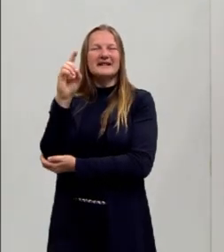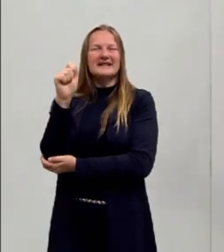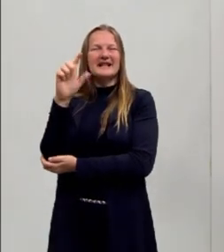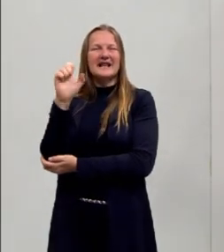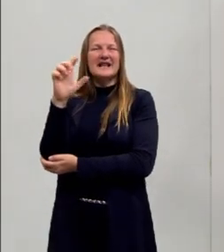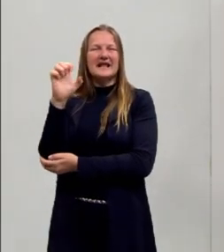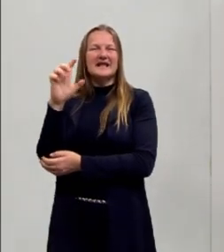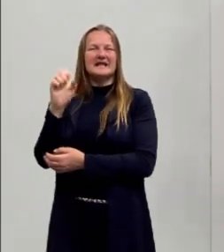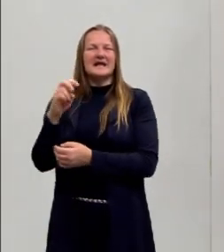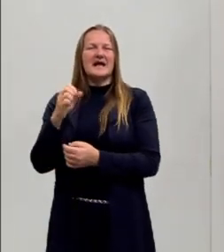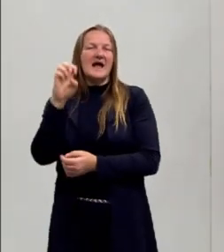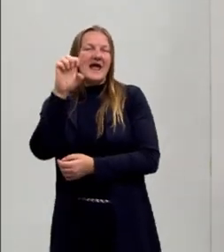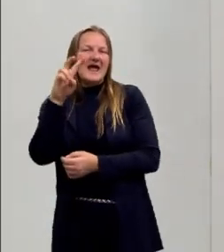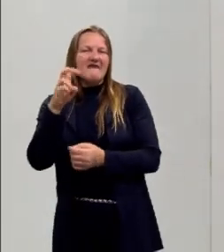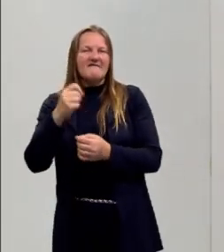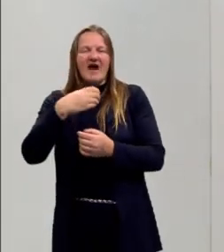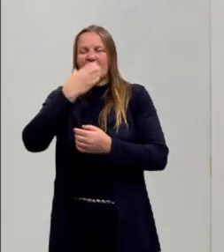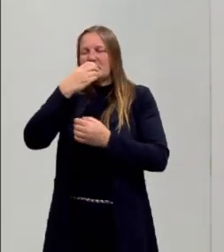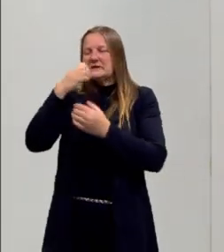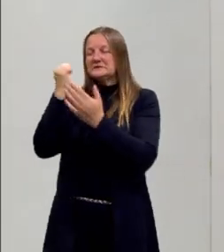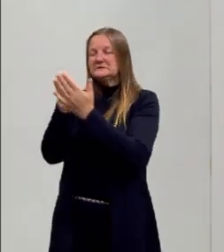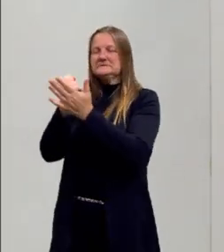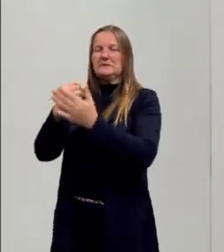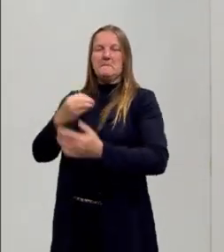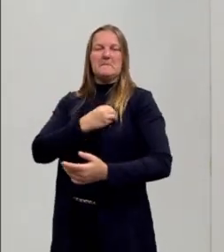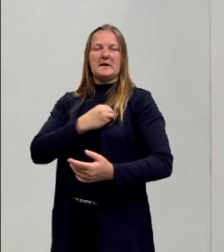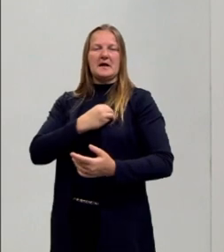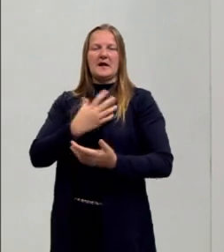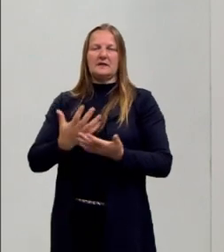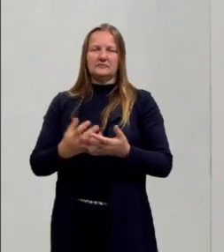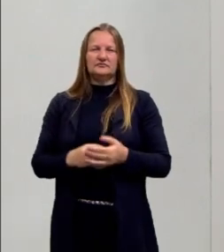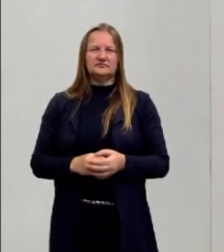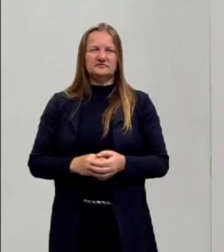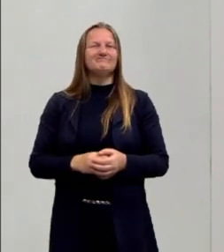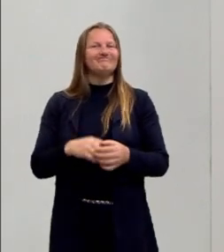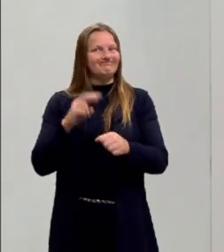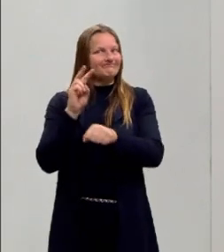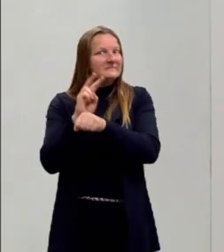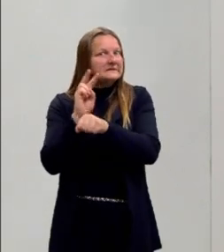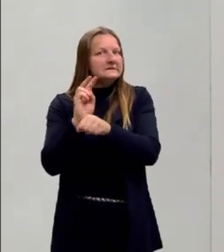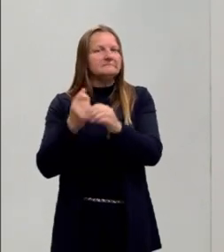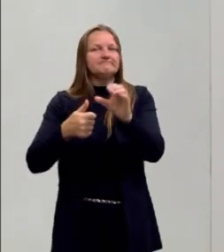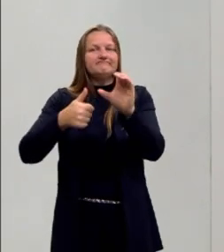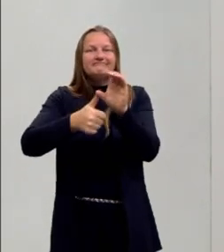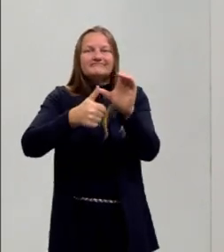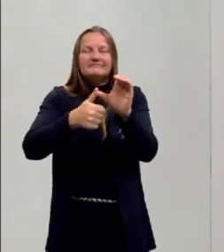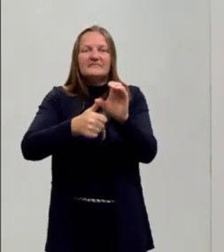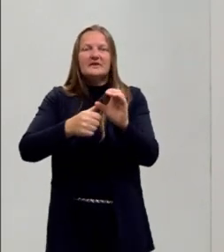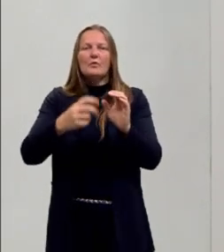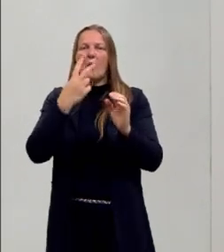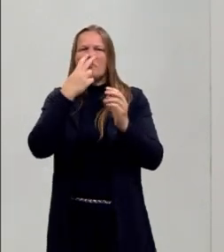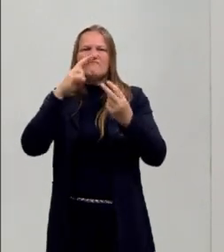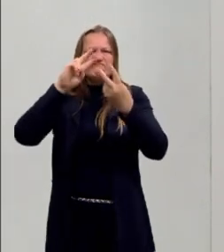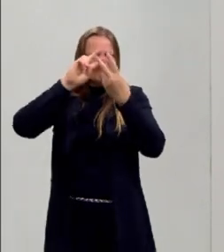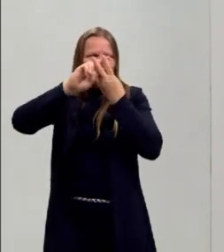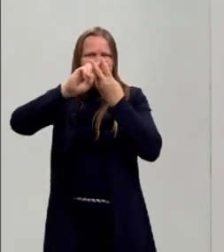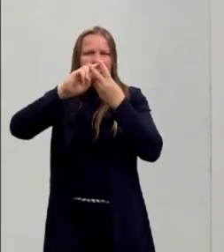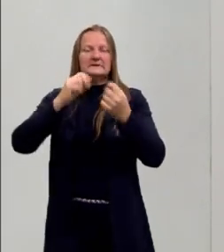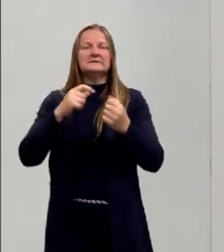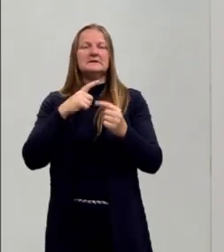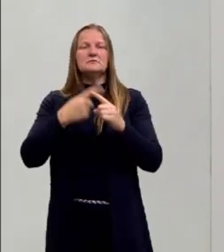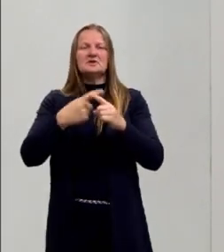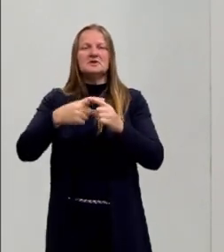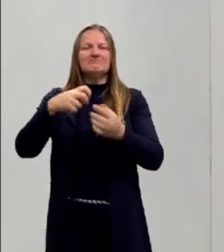Ou Eva também, culpada pelo pecado original. Então, o cristianismo vai condenar muito a mulher e exigir uma